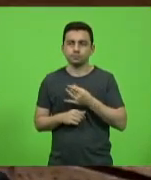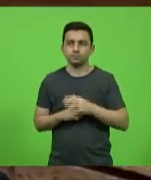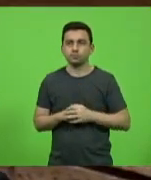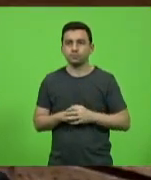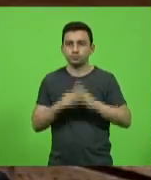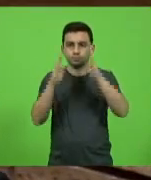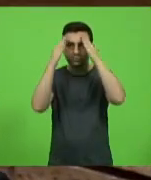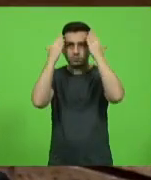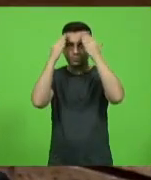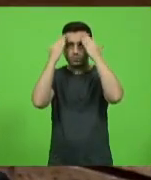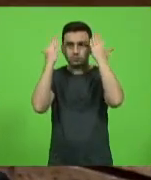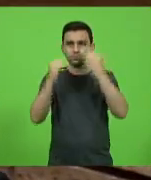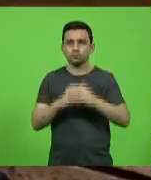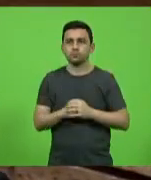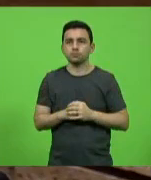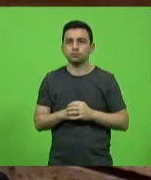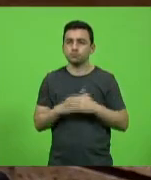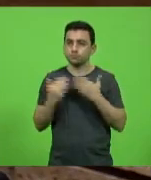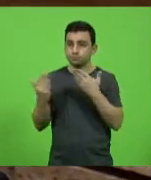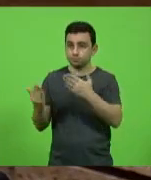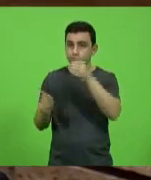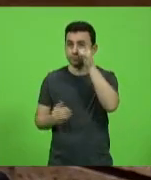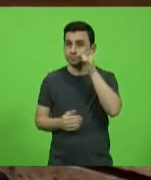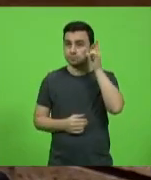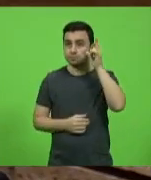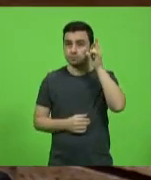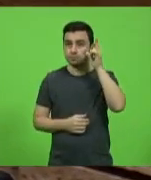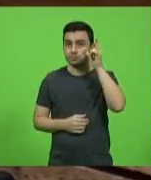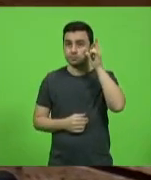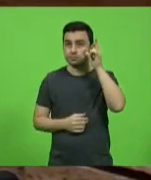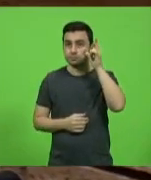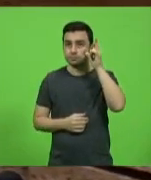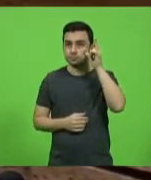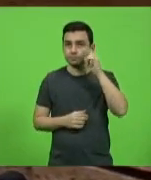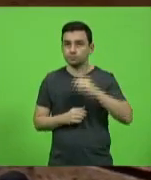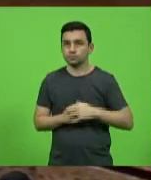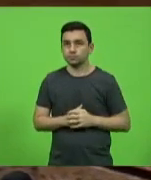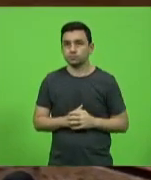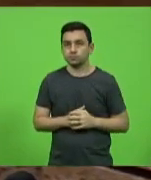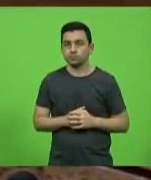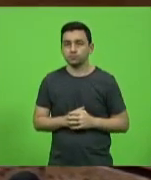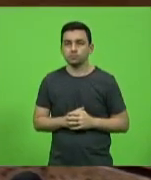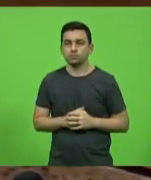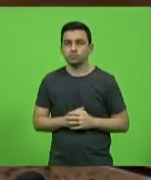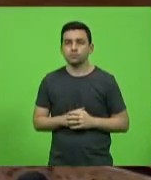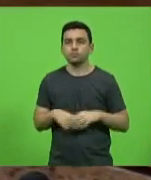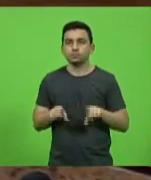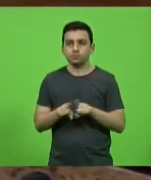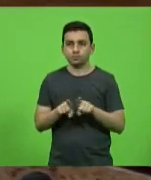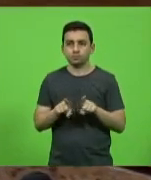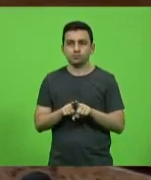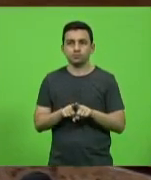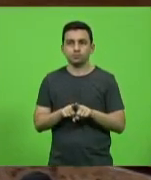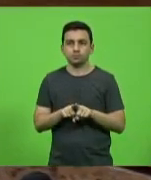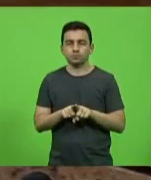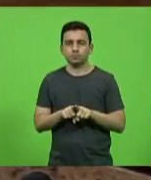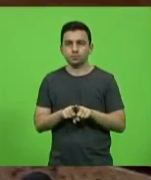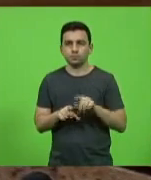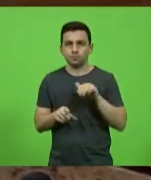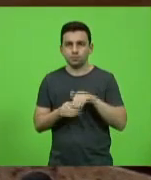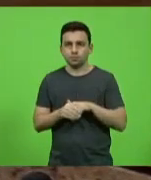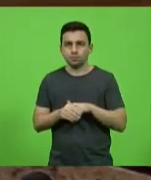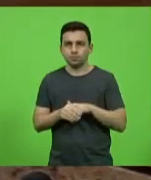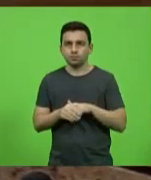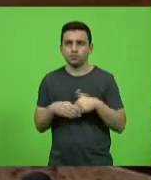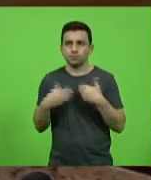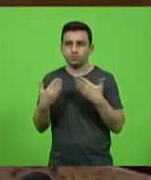deputado Vossa Excelência, Laércio Schuster, e também no deputado, nobre deputado